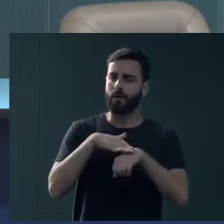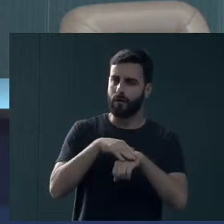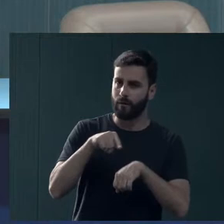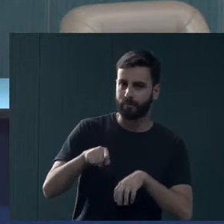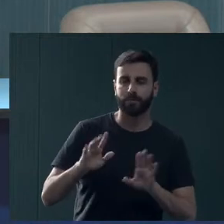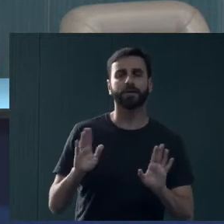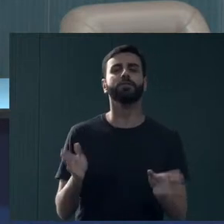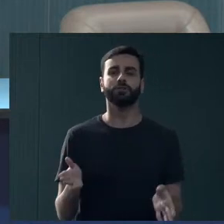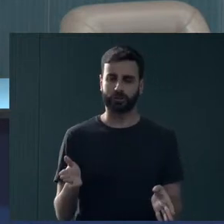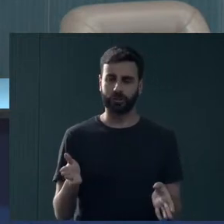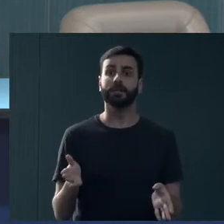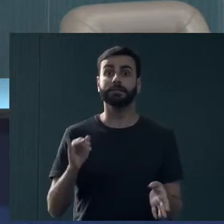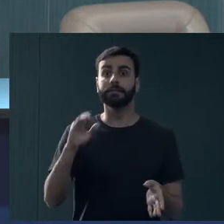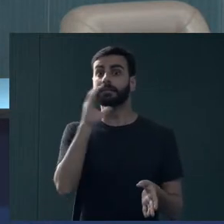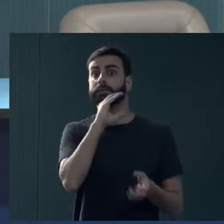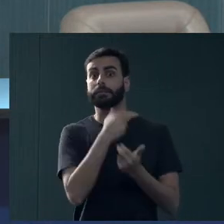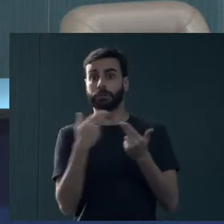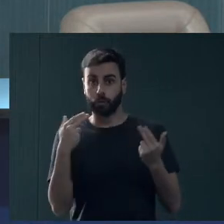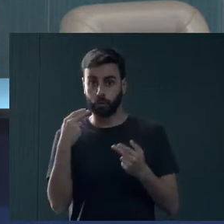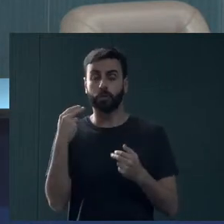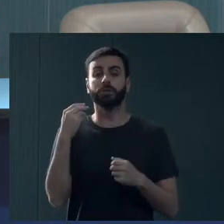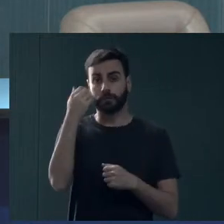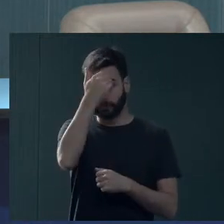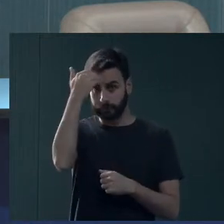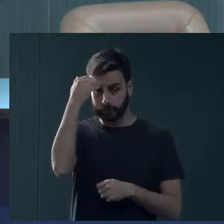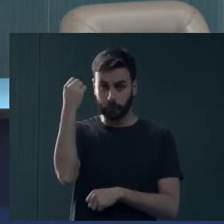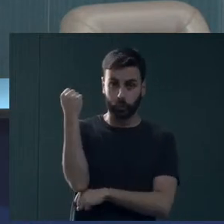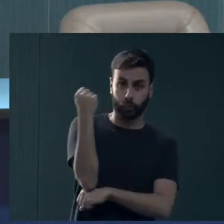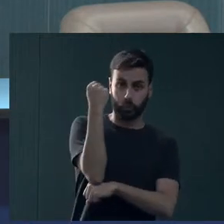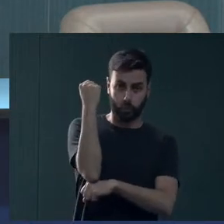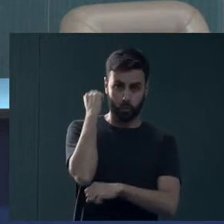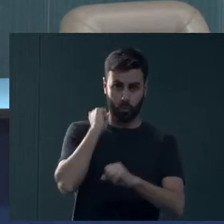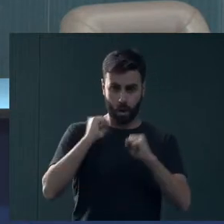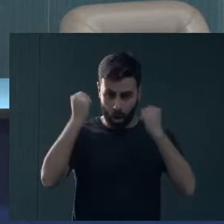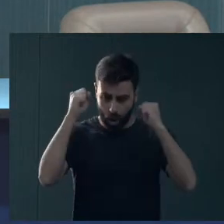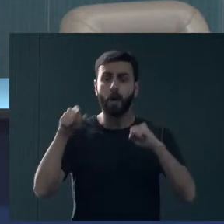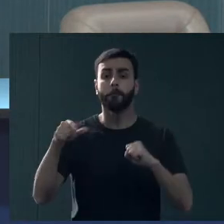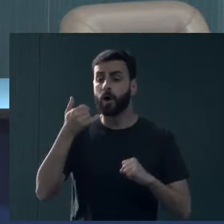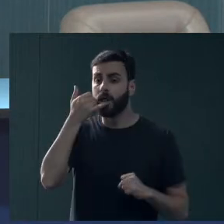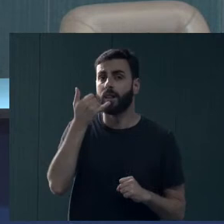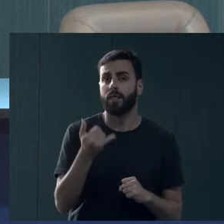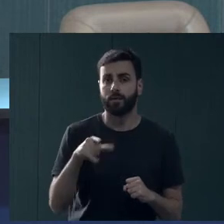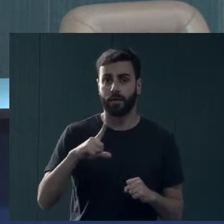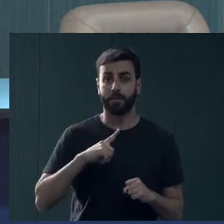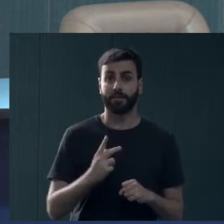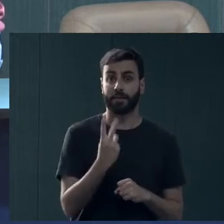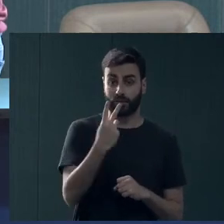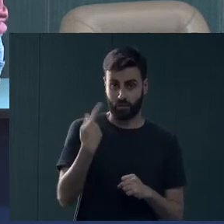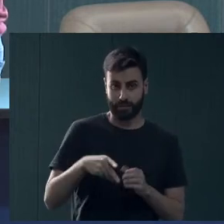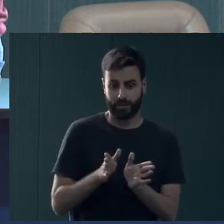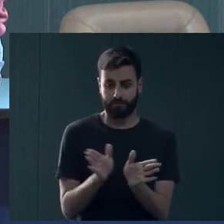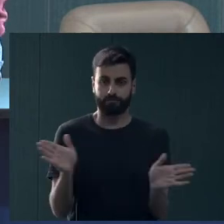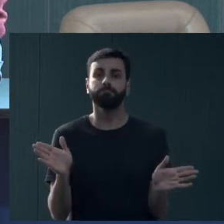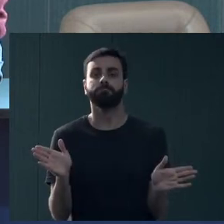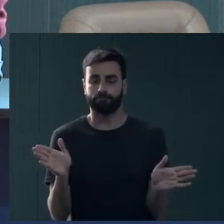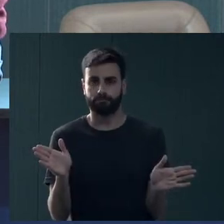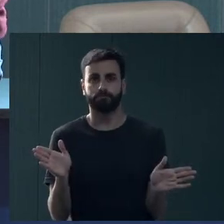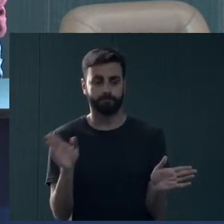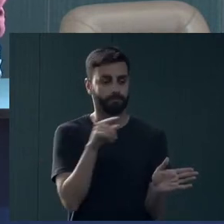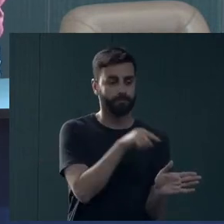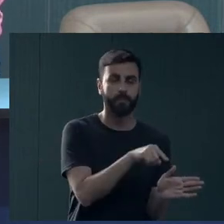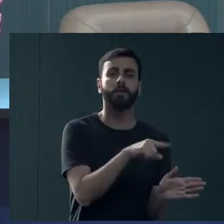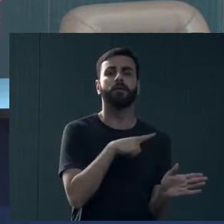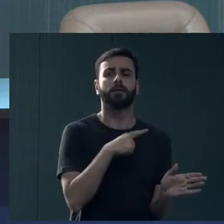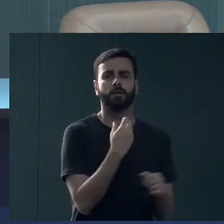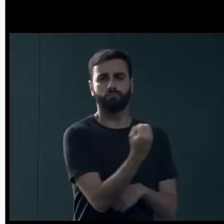eles e, casos de urgência psiquiátrica, o SAMU pode ser demandado, porque aqui em Viçosa nós temos duas modalidades, que é uma unidade,